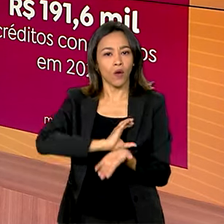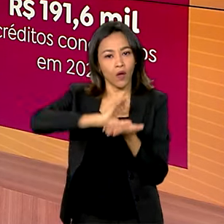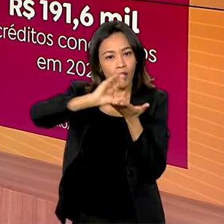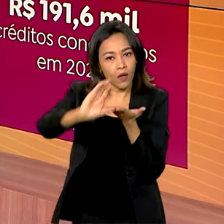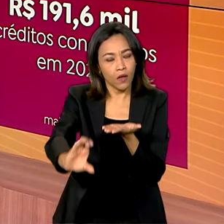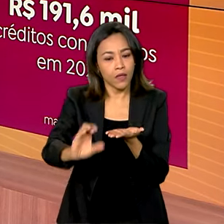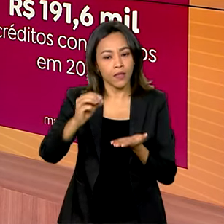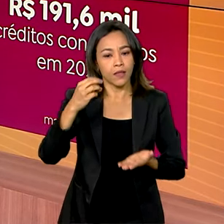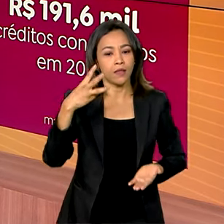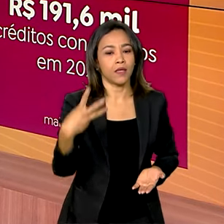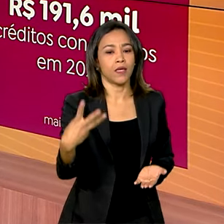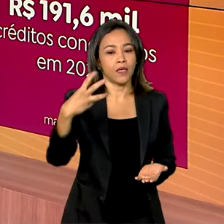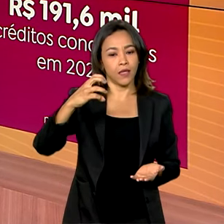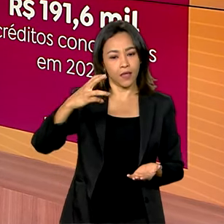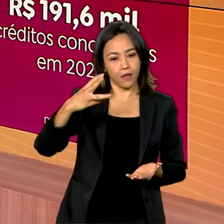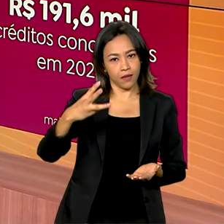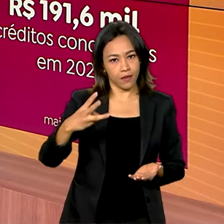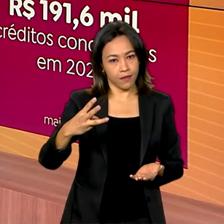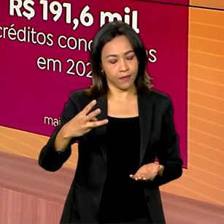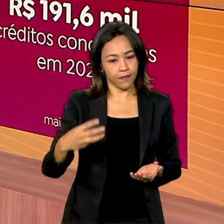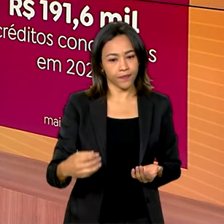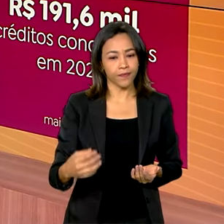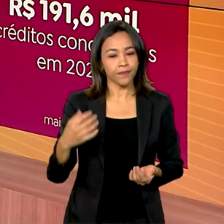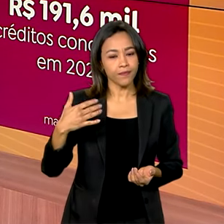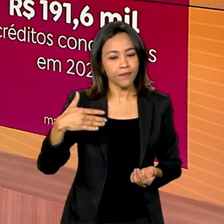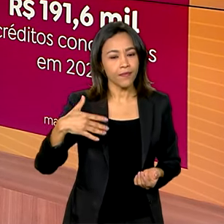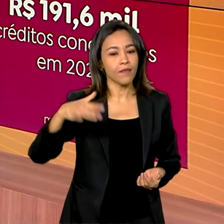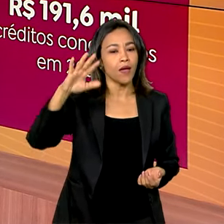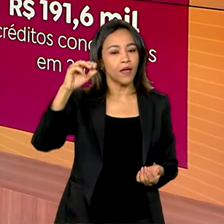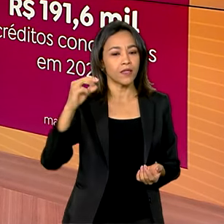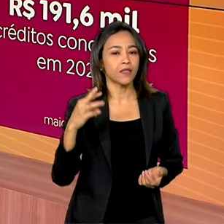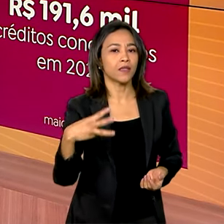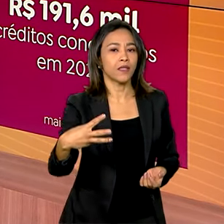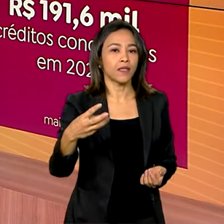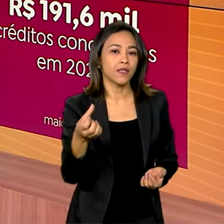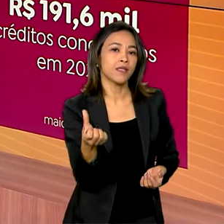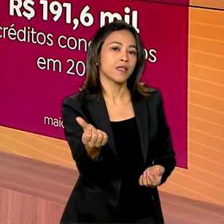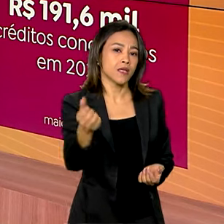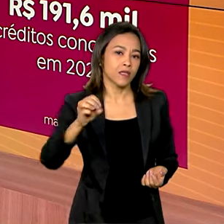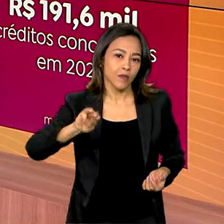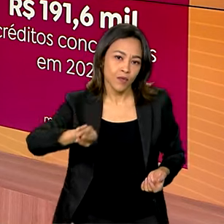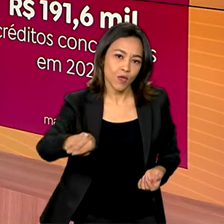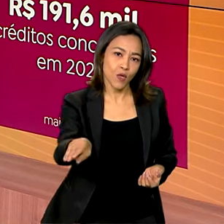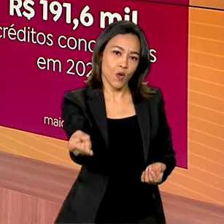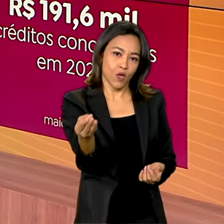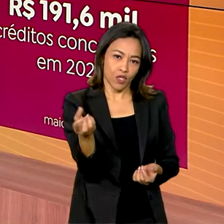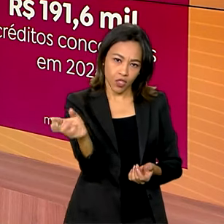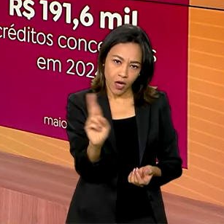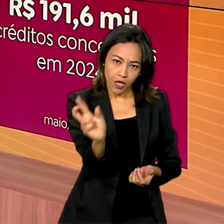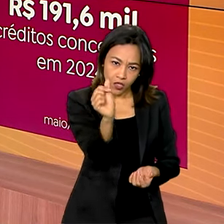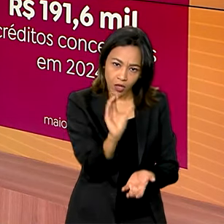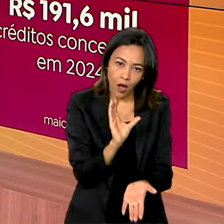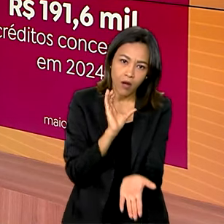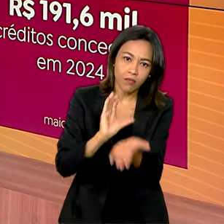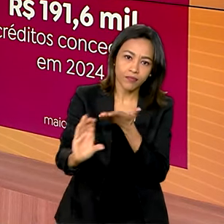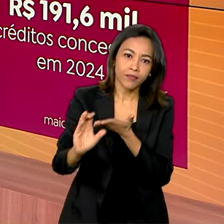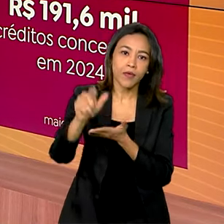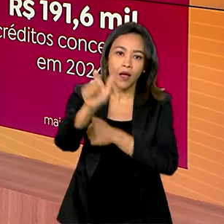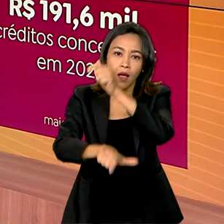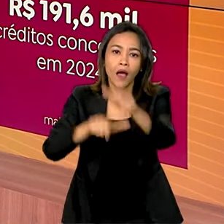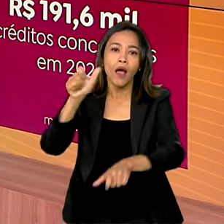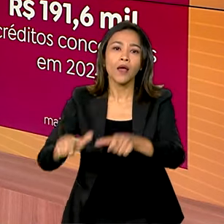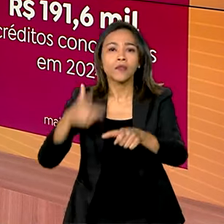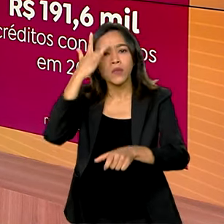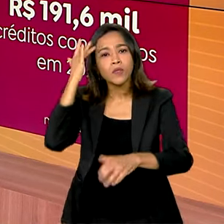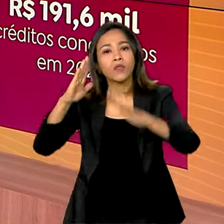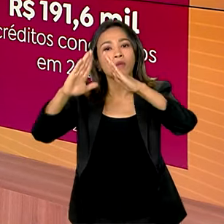36 milhões de reais ao município. A população de Alcântara também é